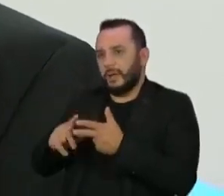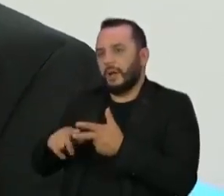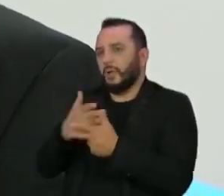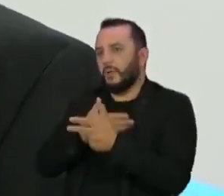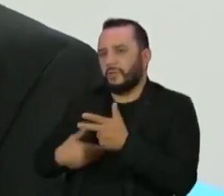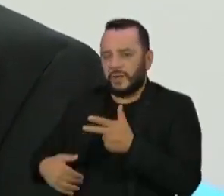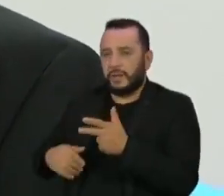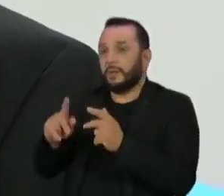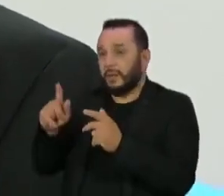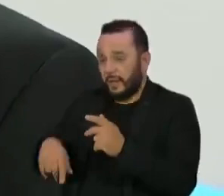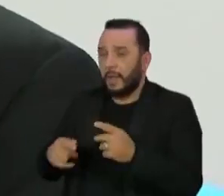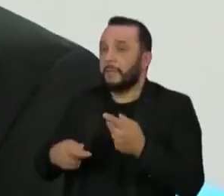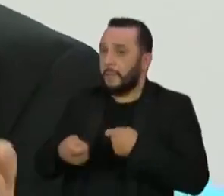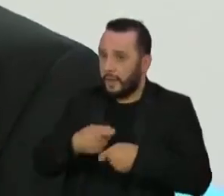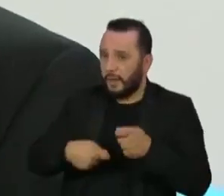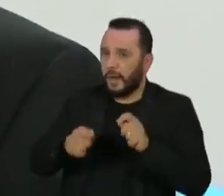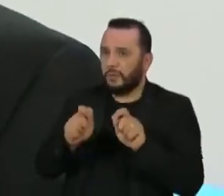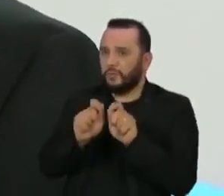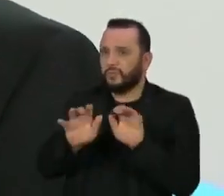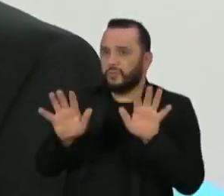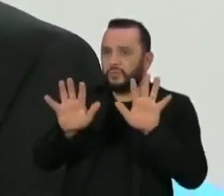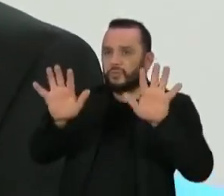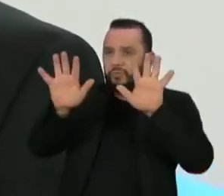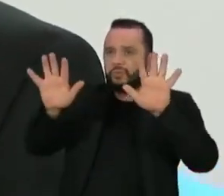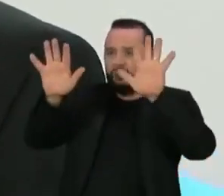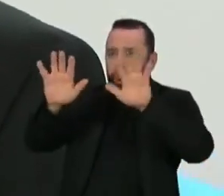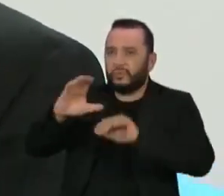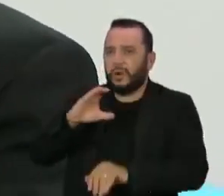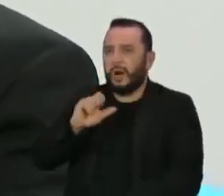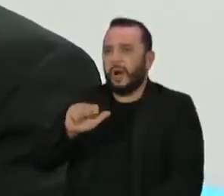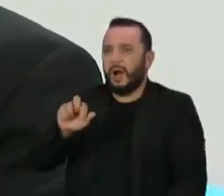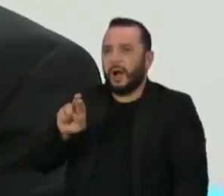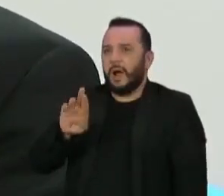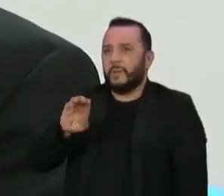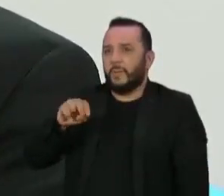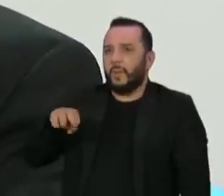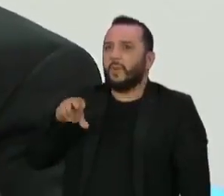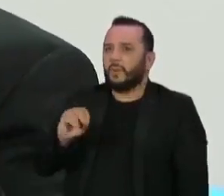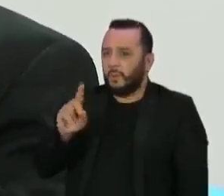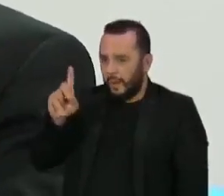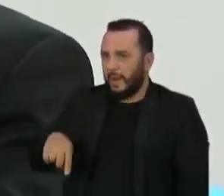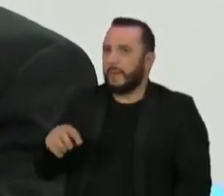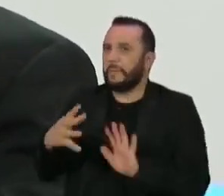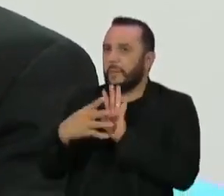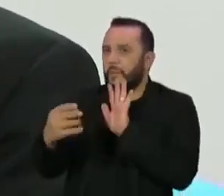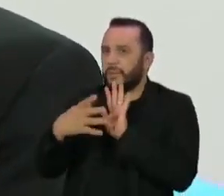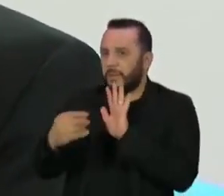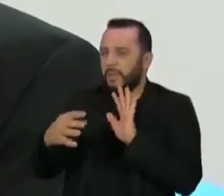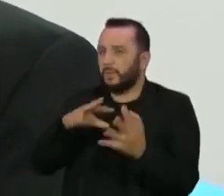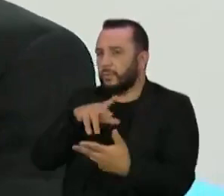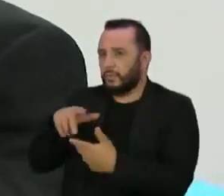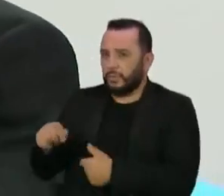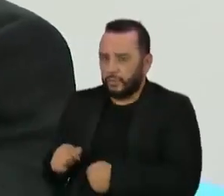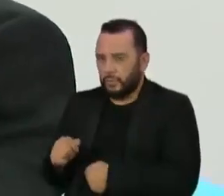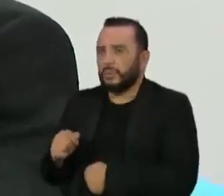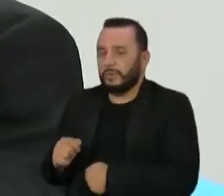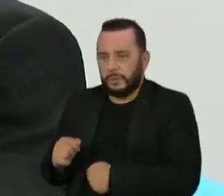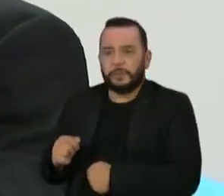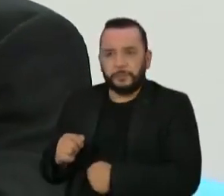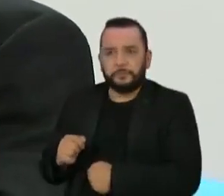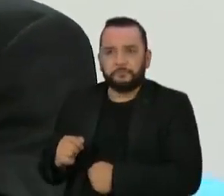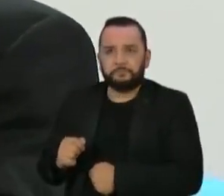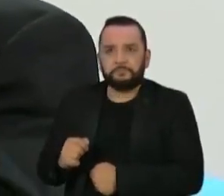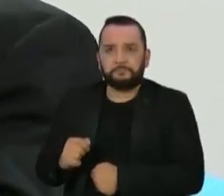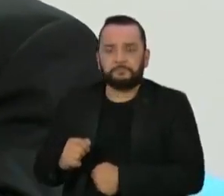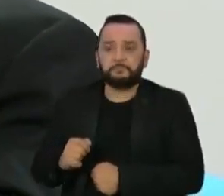mercado de carbono relativo a combustíveis do mundo, que é exemplo o pessoal lá fora e, inclusive, outros países seguindo no